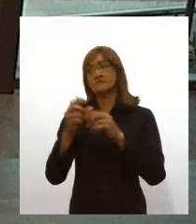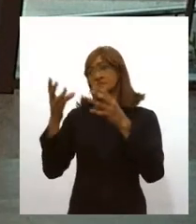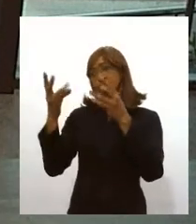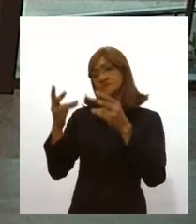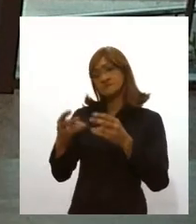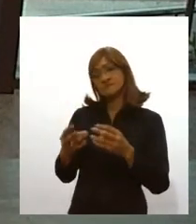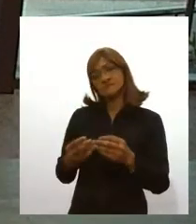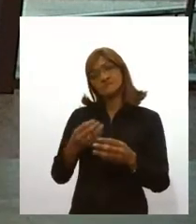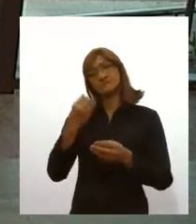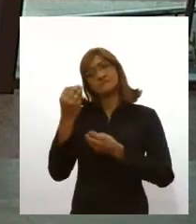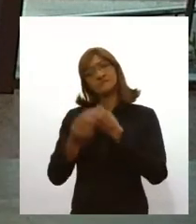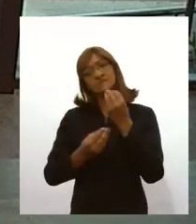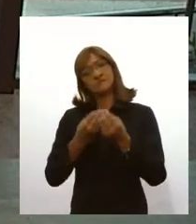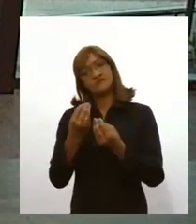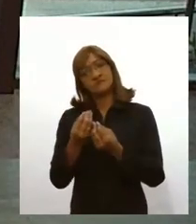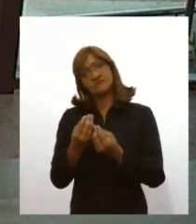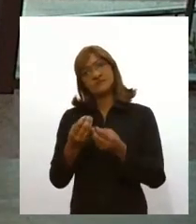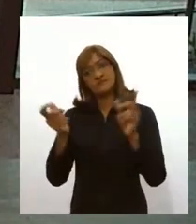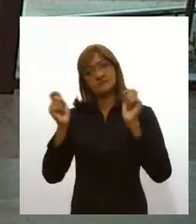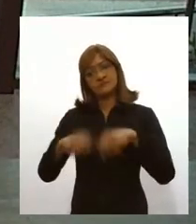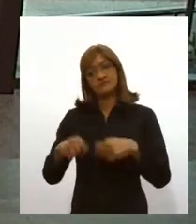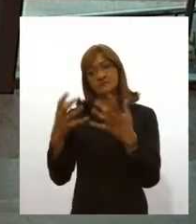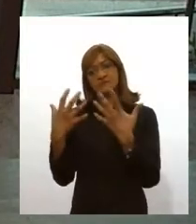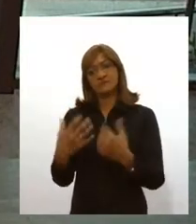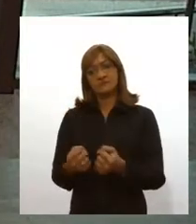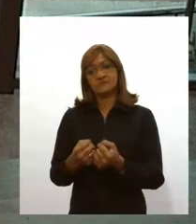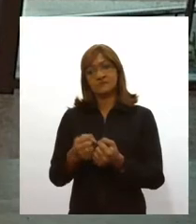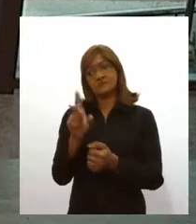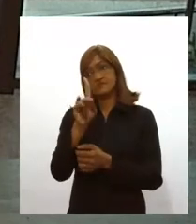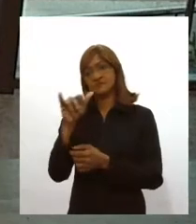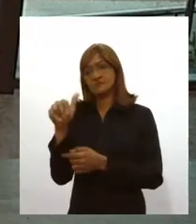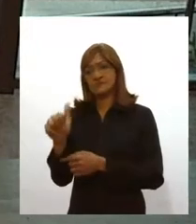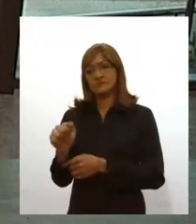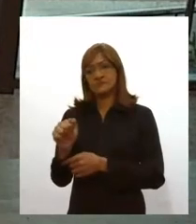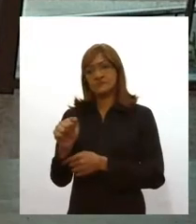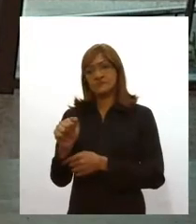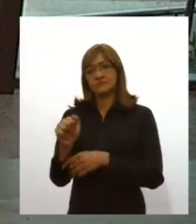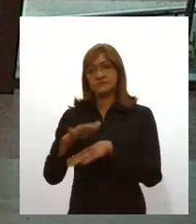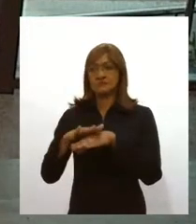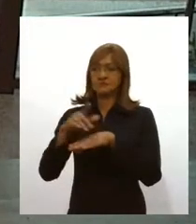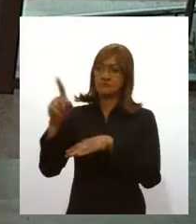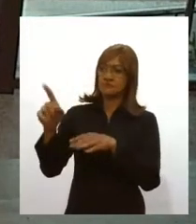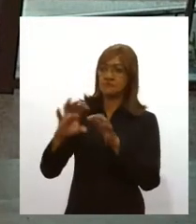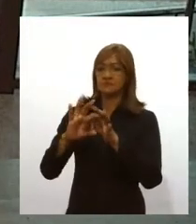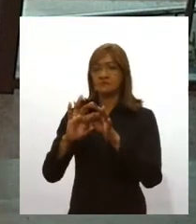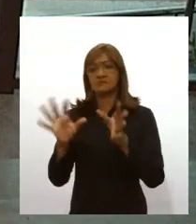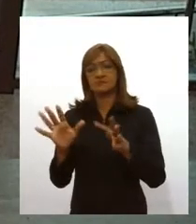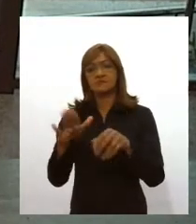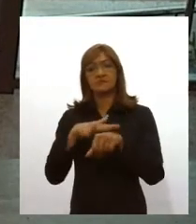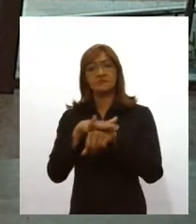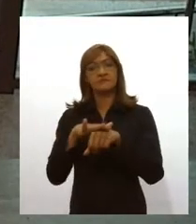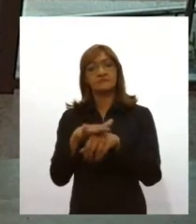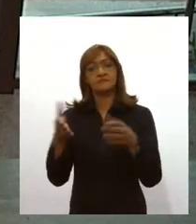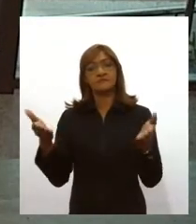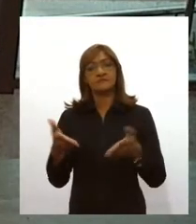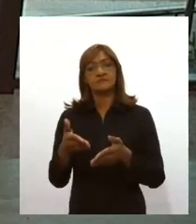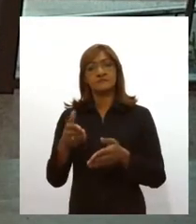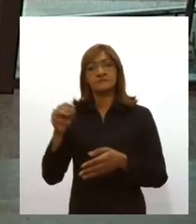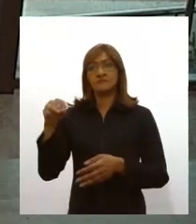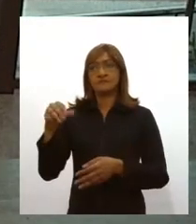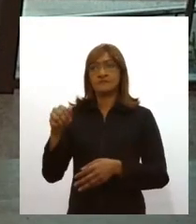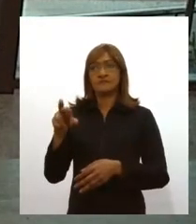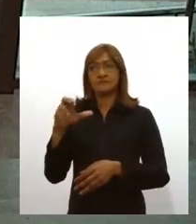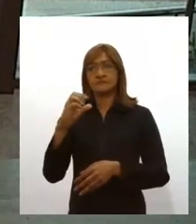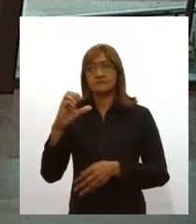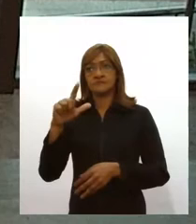desses critérios adotados sobre essas datas, essas decisões de liberação. Vamos conversar agora com o Marcel Rezende, ele